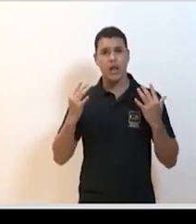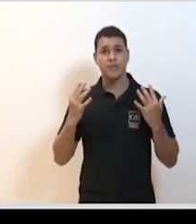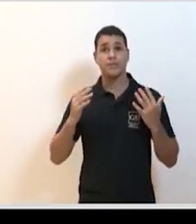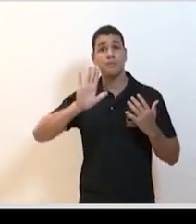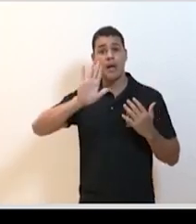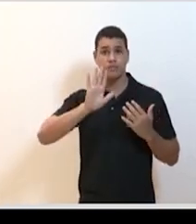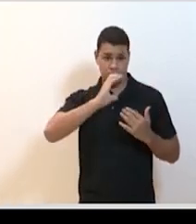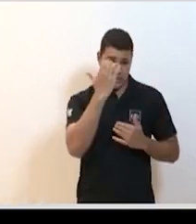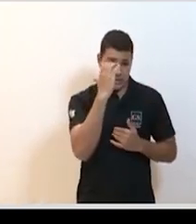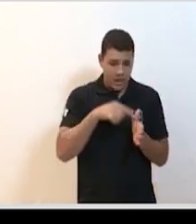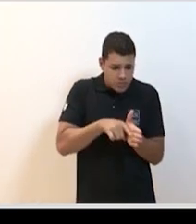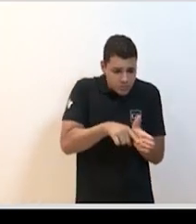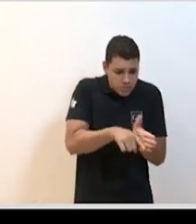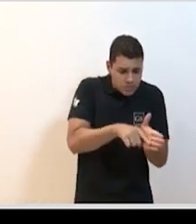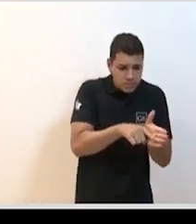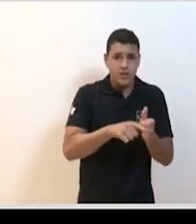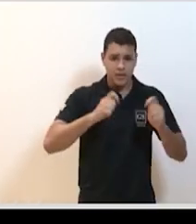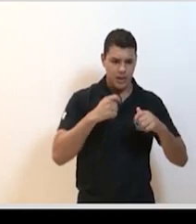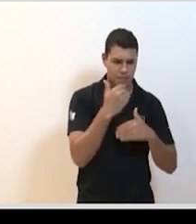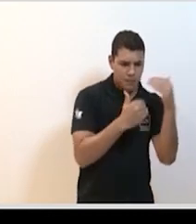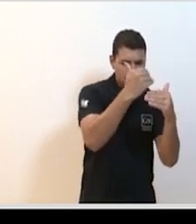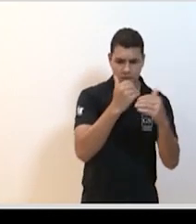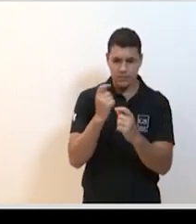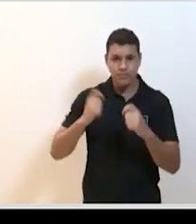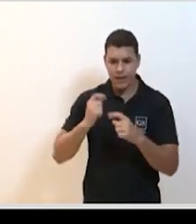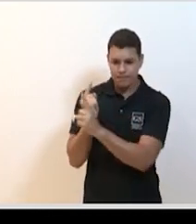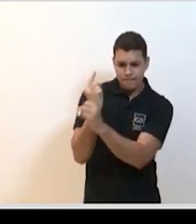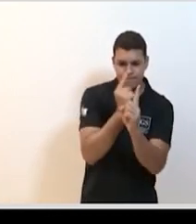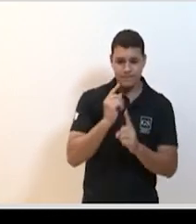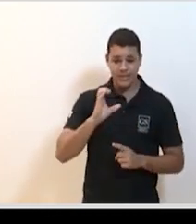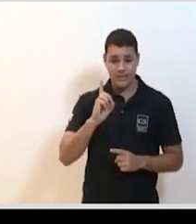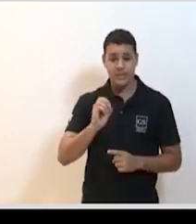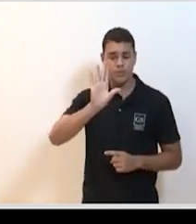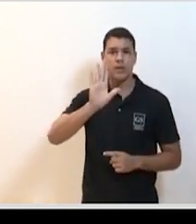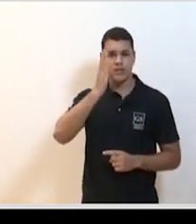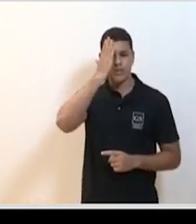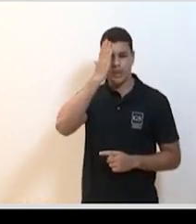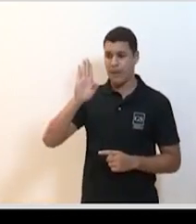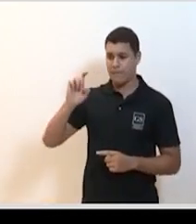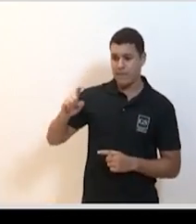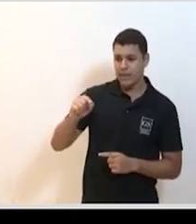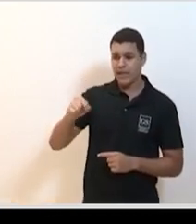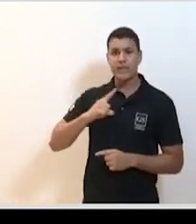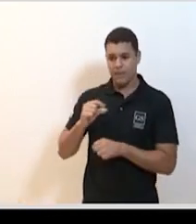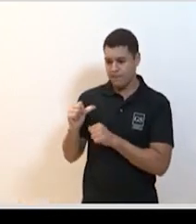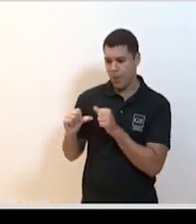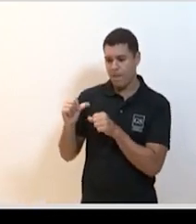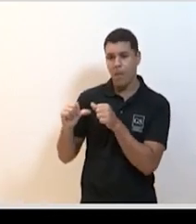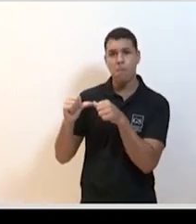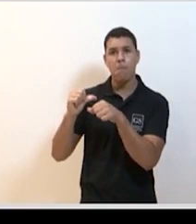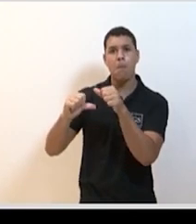conhecimento, à medida que avança a nossa capacidade diagnóstica, a gente reconhece, essa é uma publicação da New England, que os vírus têm uma importância